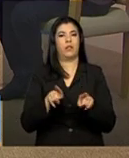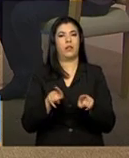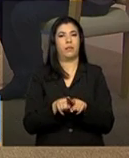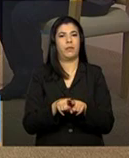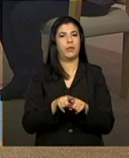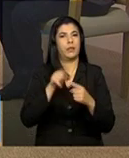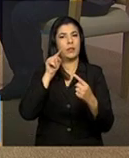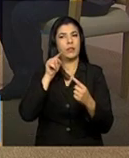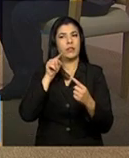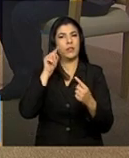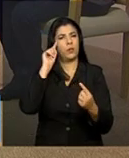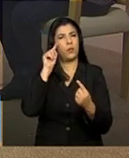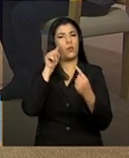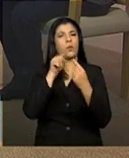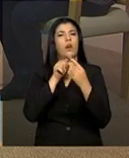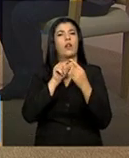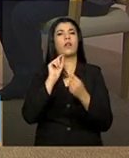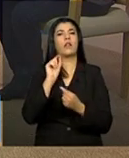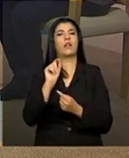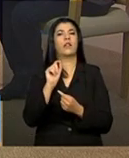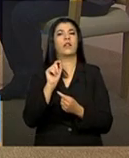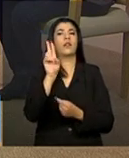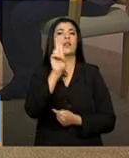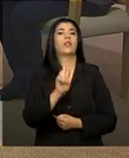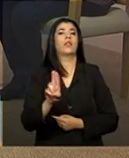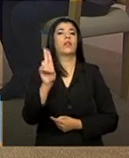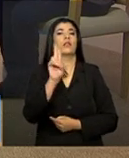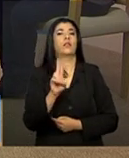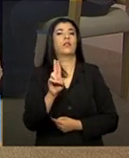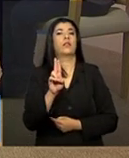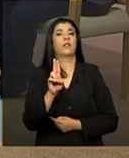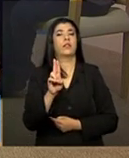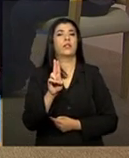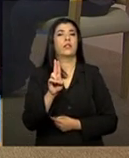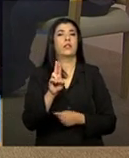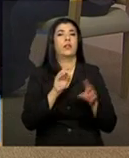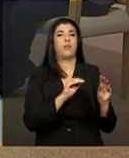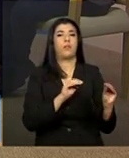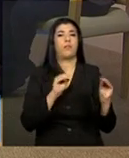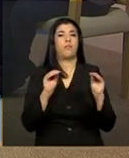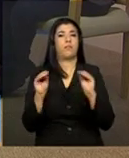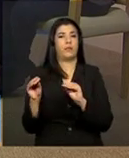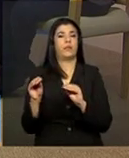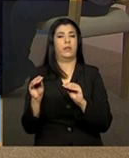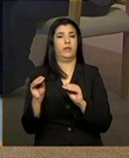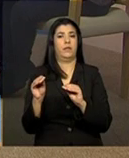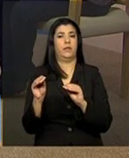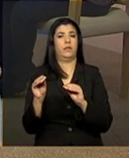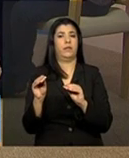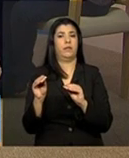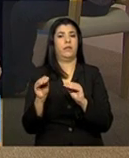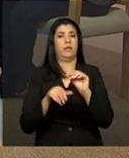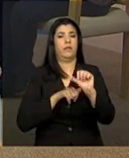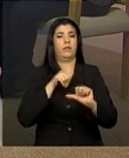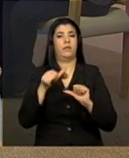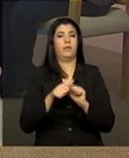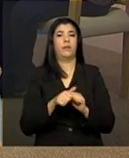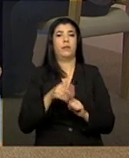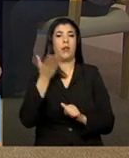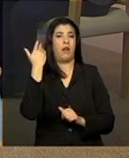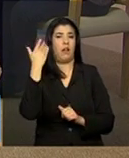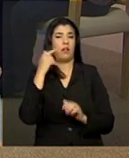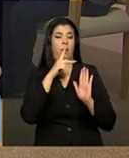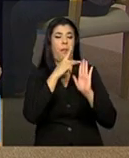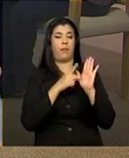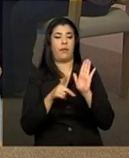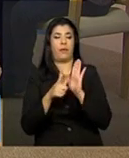perspectiva da utilização dessa passagem do prontuário de papel para o prontuário